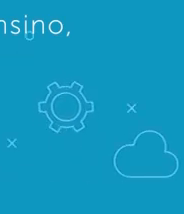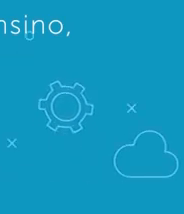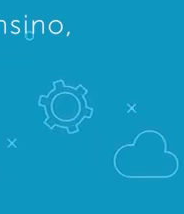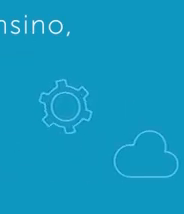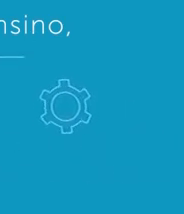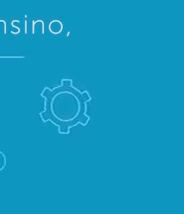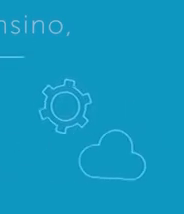Amém.